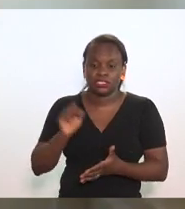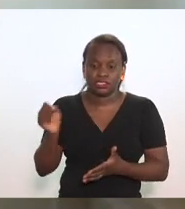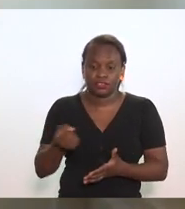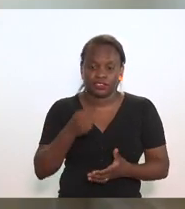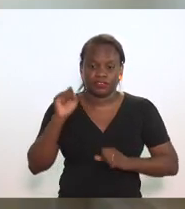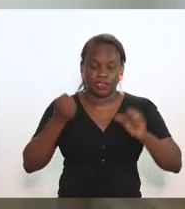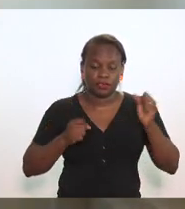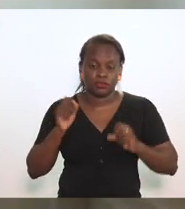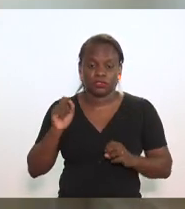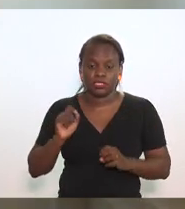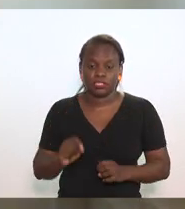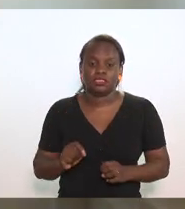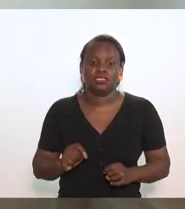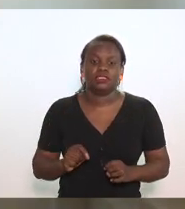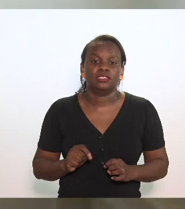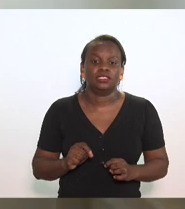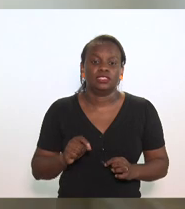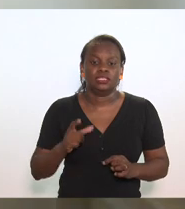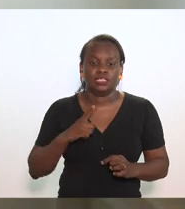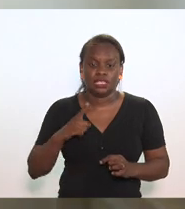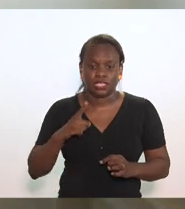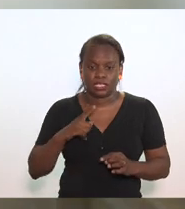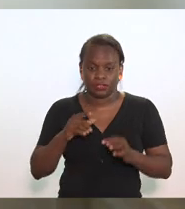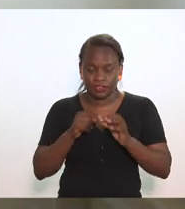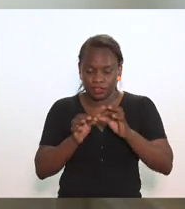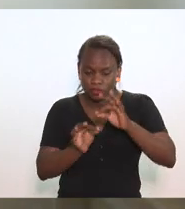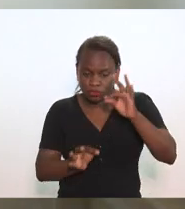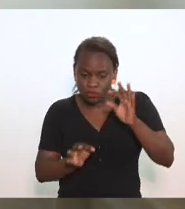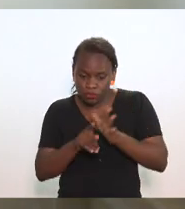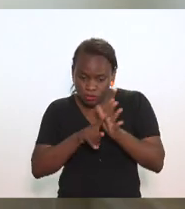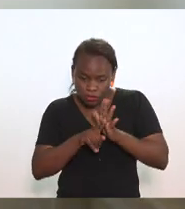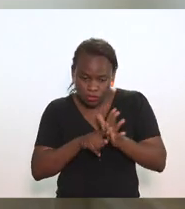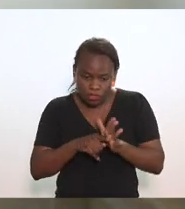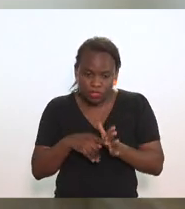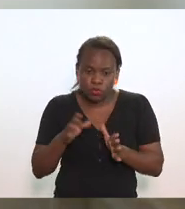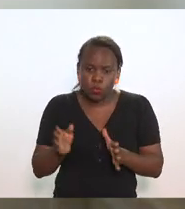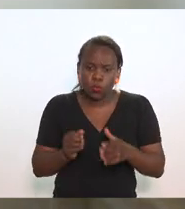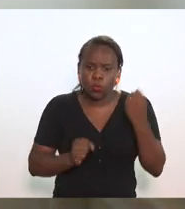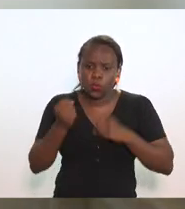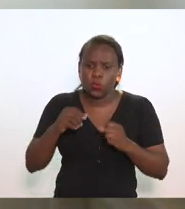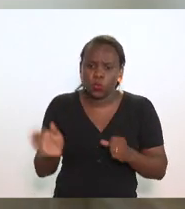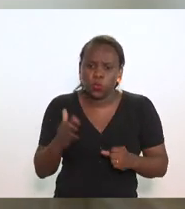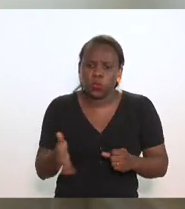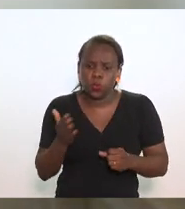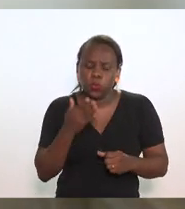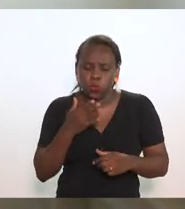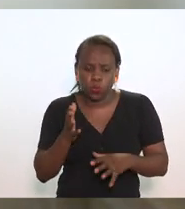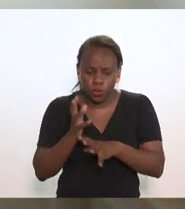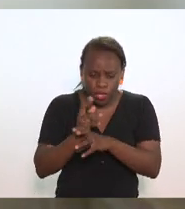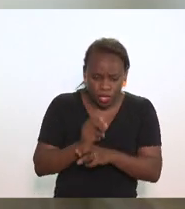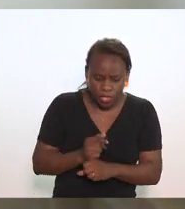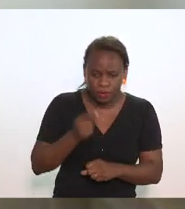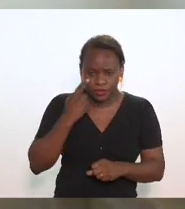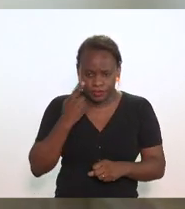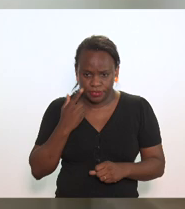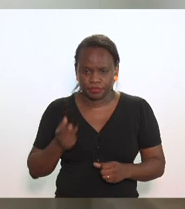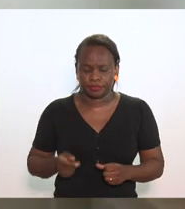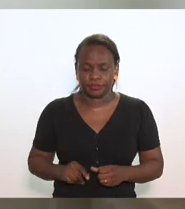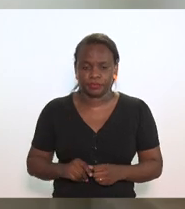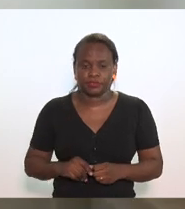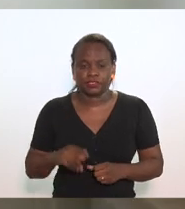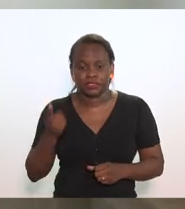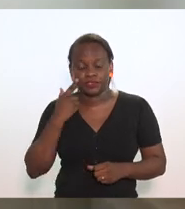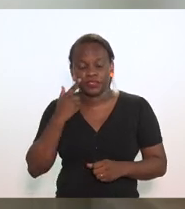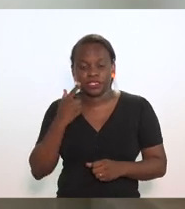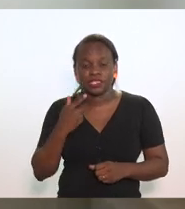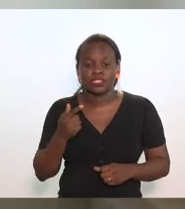tivessem o seu medidor de vazão e com o medidor de vazão você